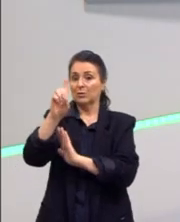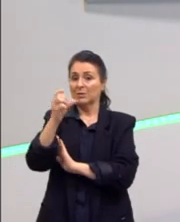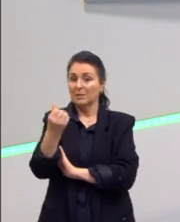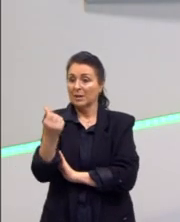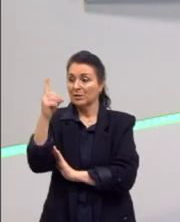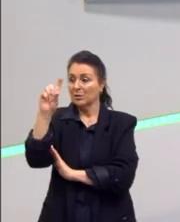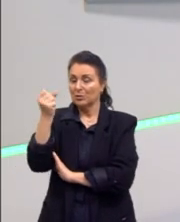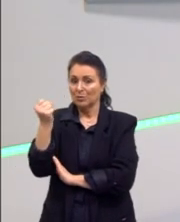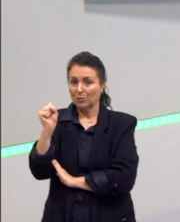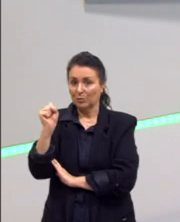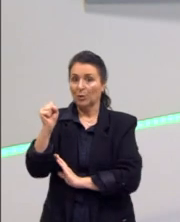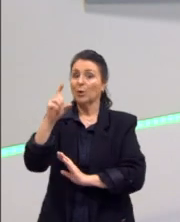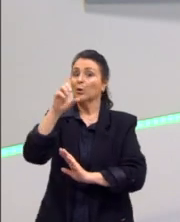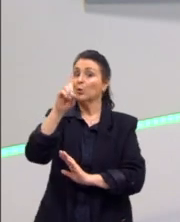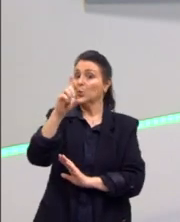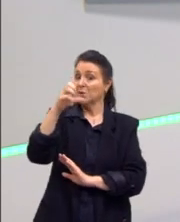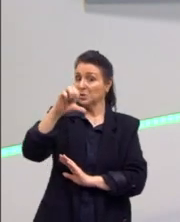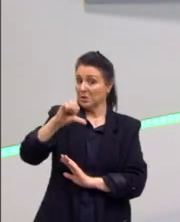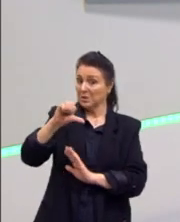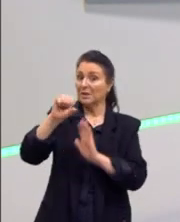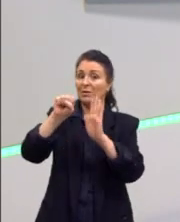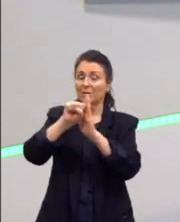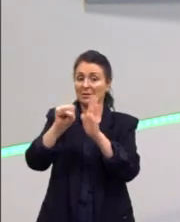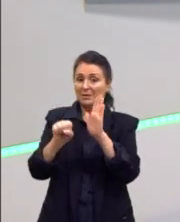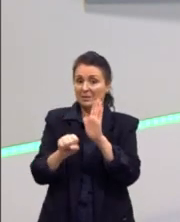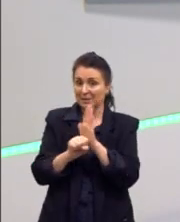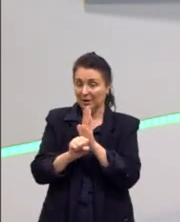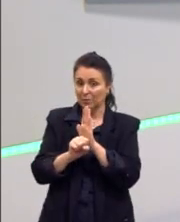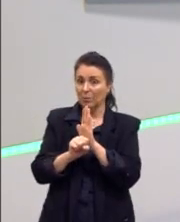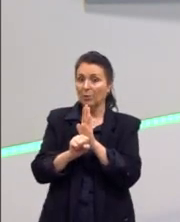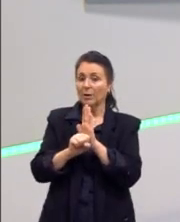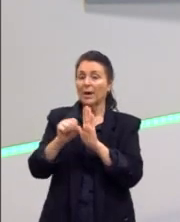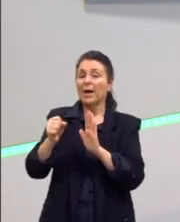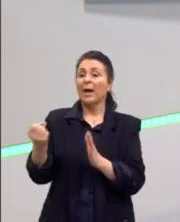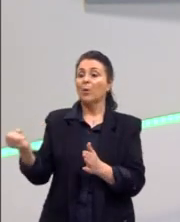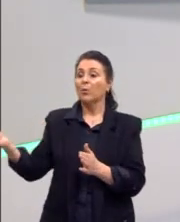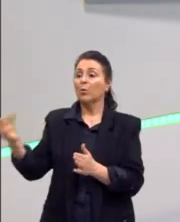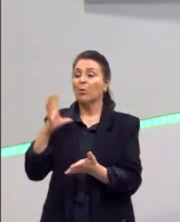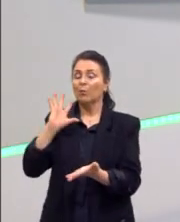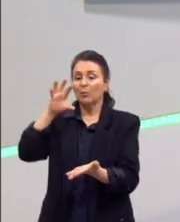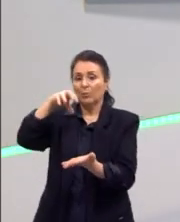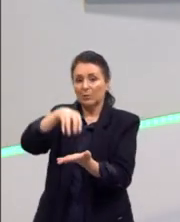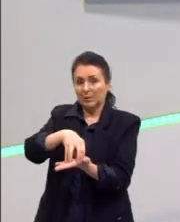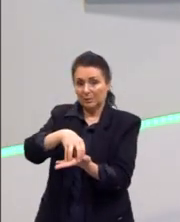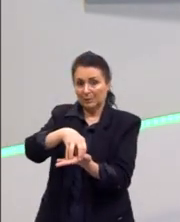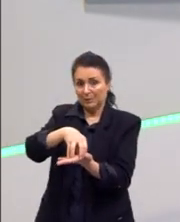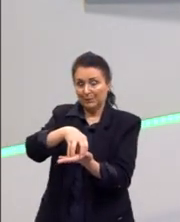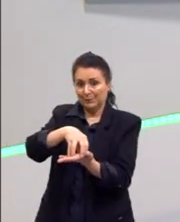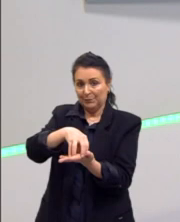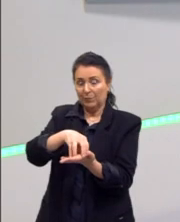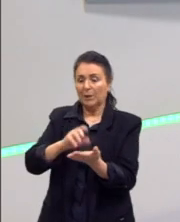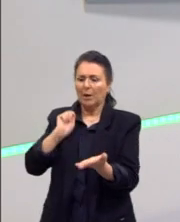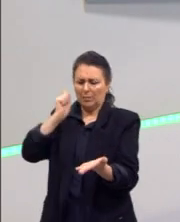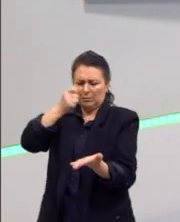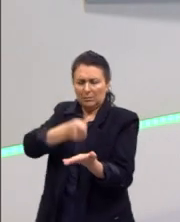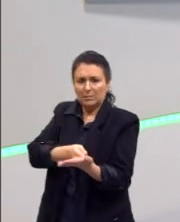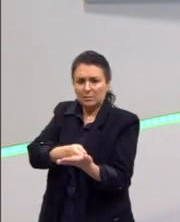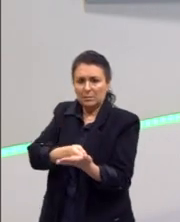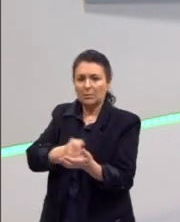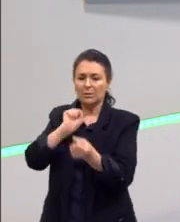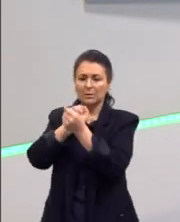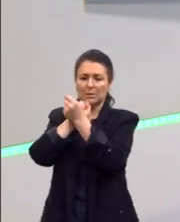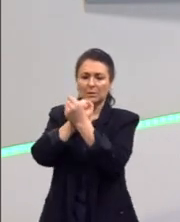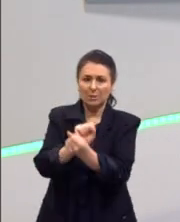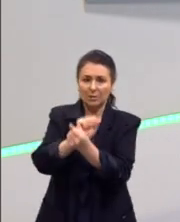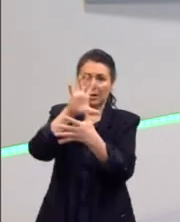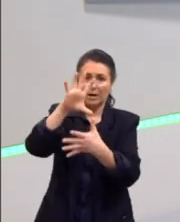Ele falando do século XIX, ele está falando, daí vai ser esse neocolonialismo. Então, a imposição da escravidão